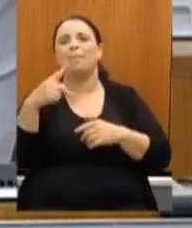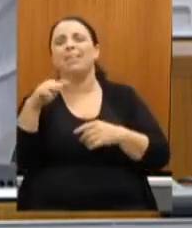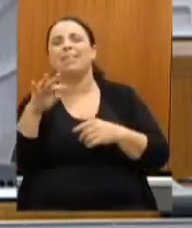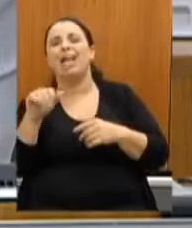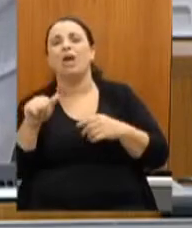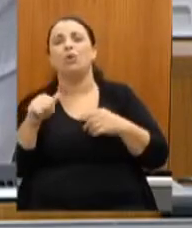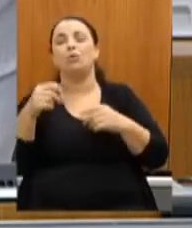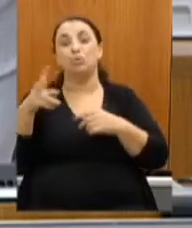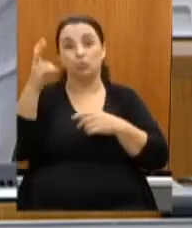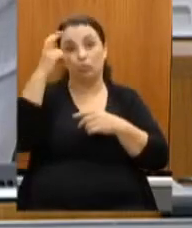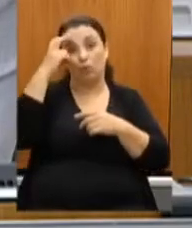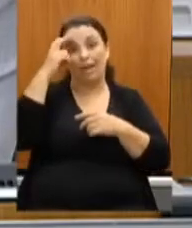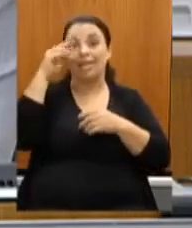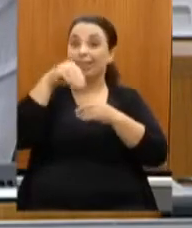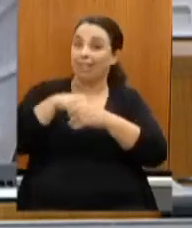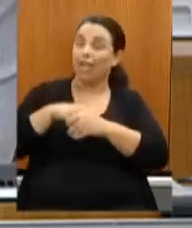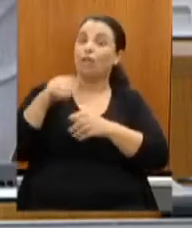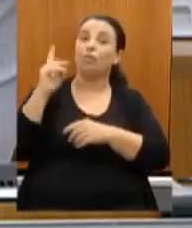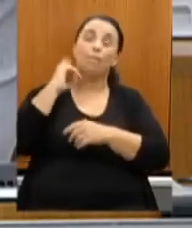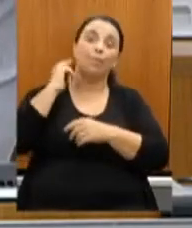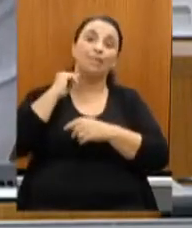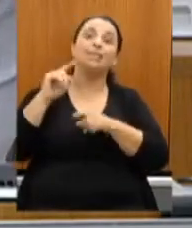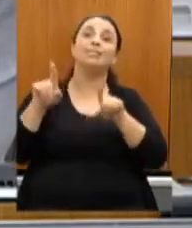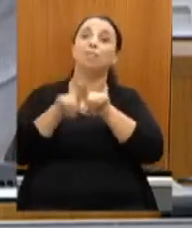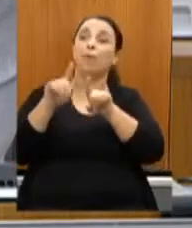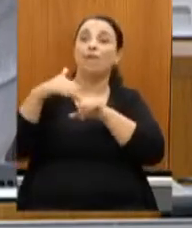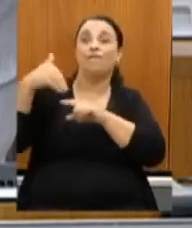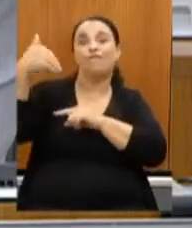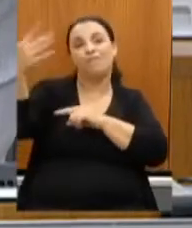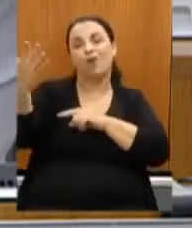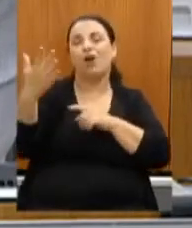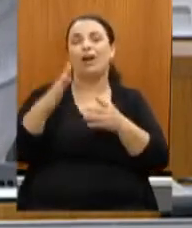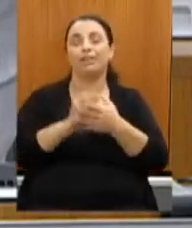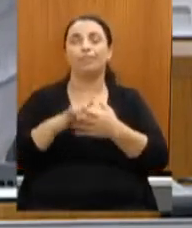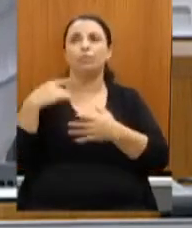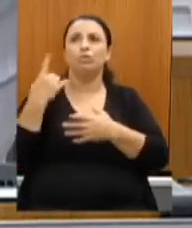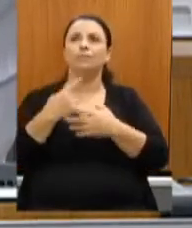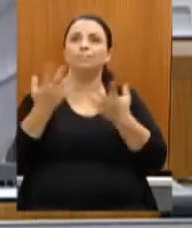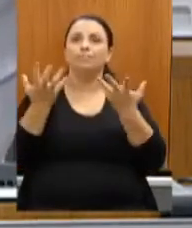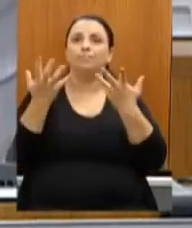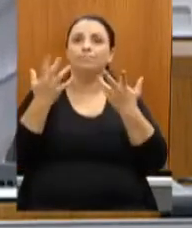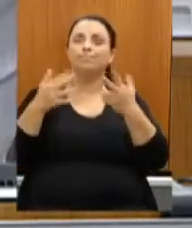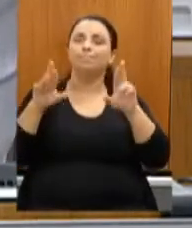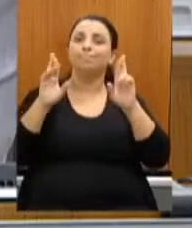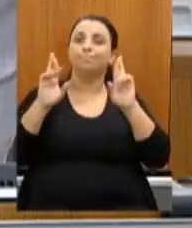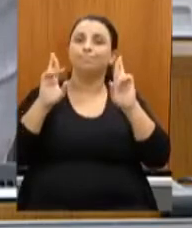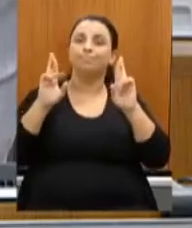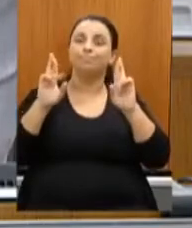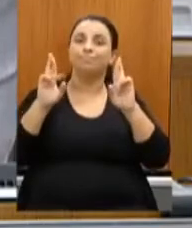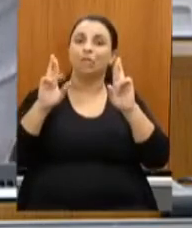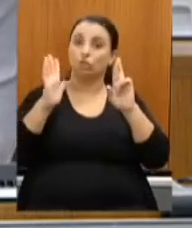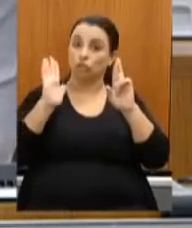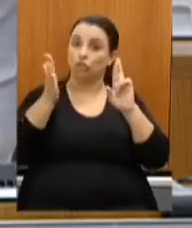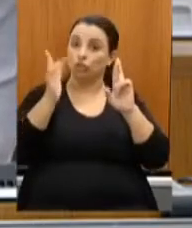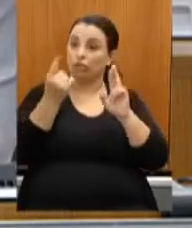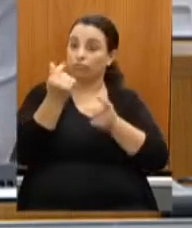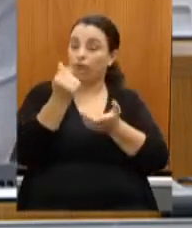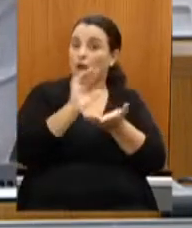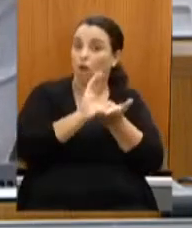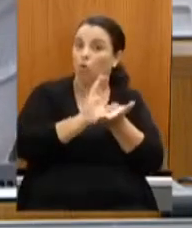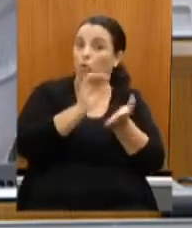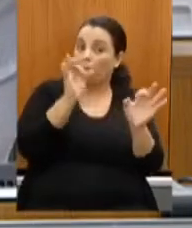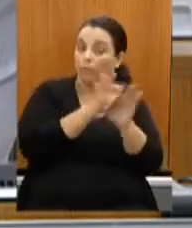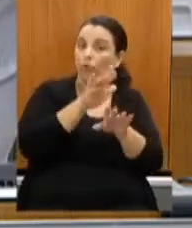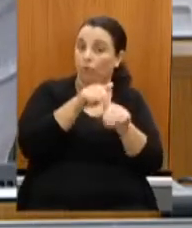de minas para a gente mostrar minas gerais pretendemos no dia e já temos recurso para isso tudo isso que eu estou falando já está captado no dia